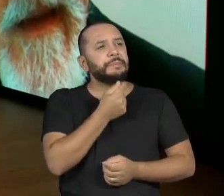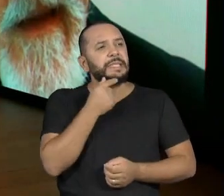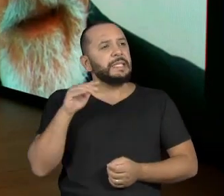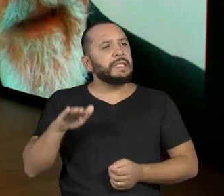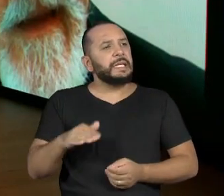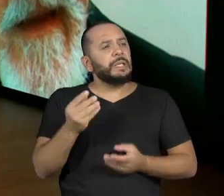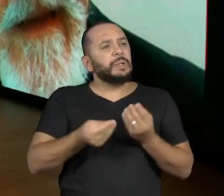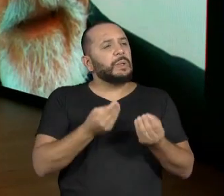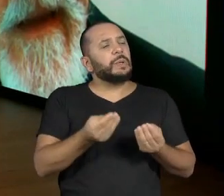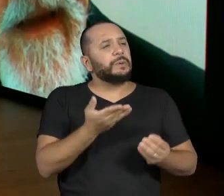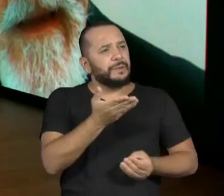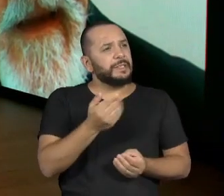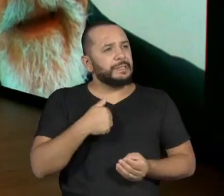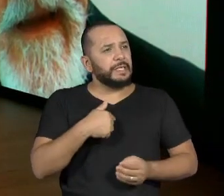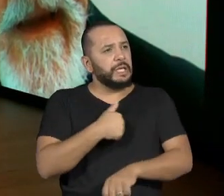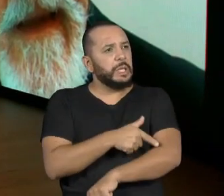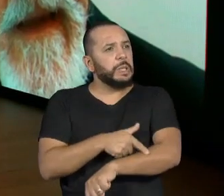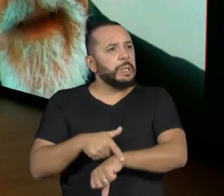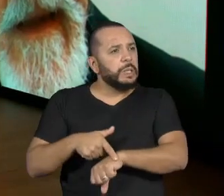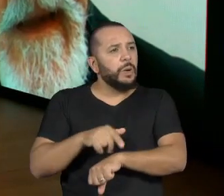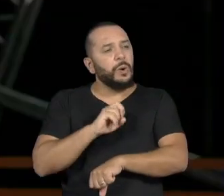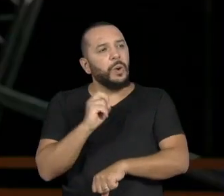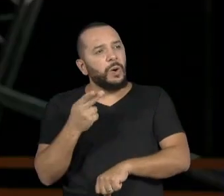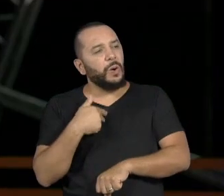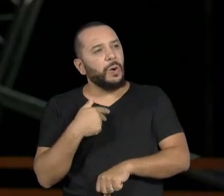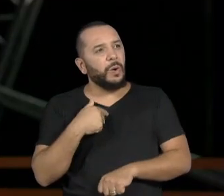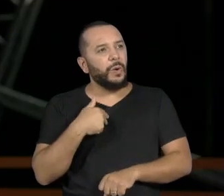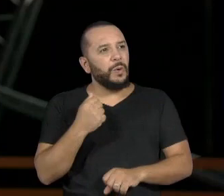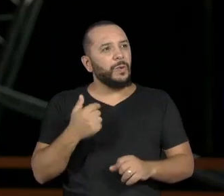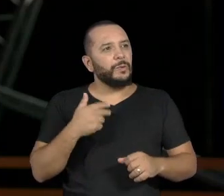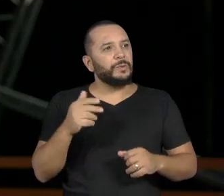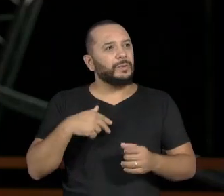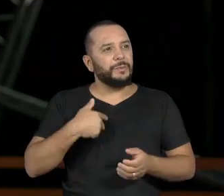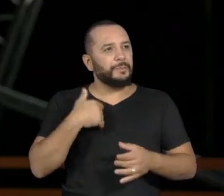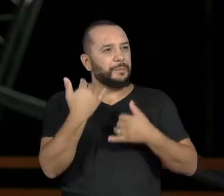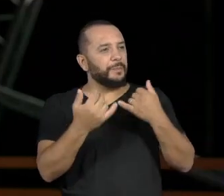Ele era, fazia a linha comportadinho ou fazia a linha peralta?